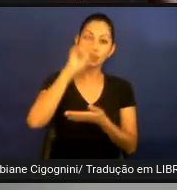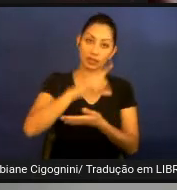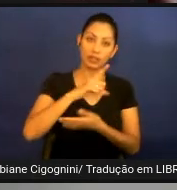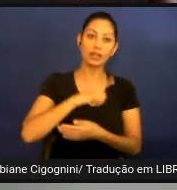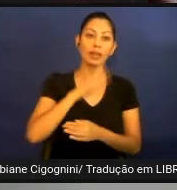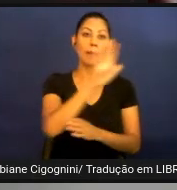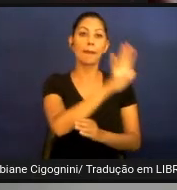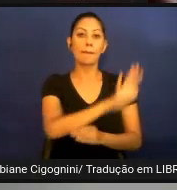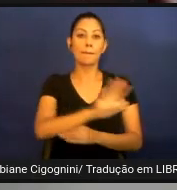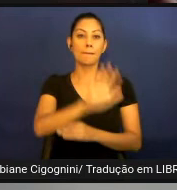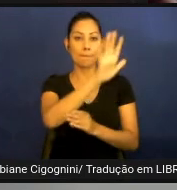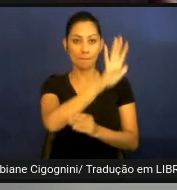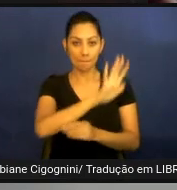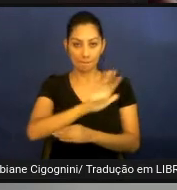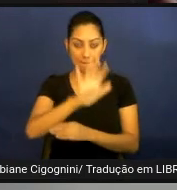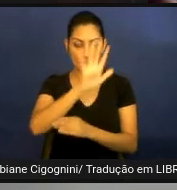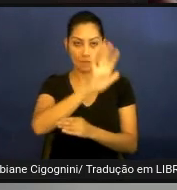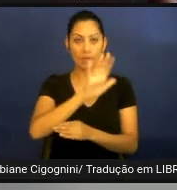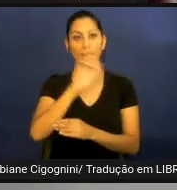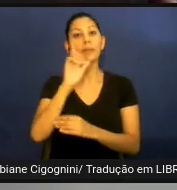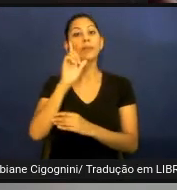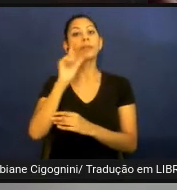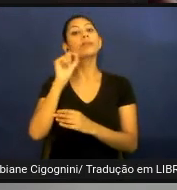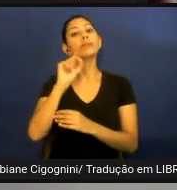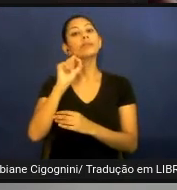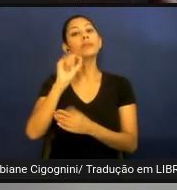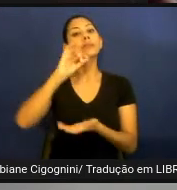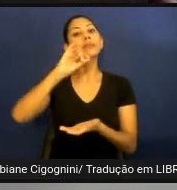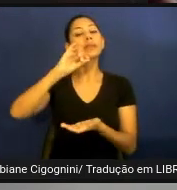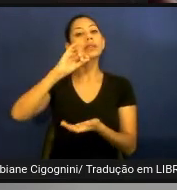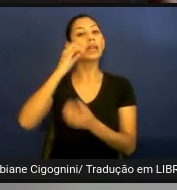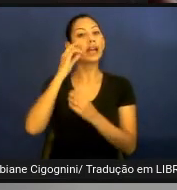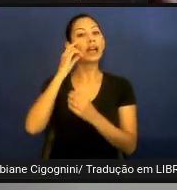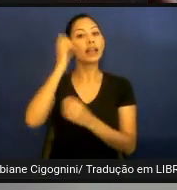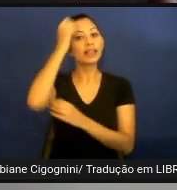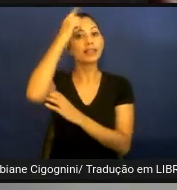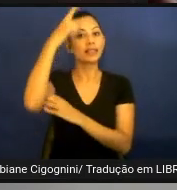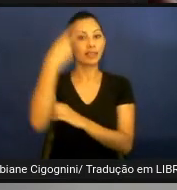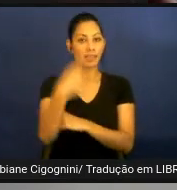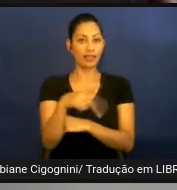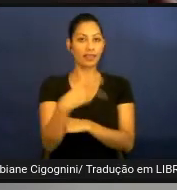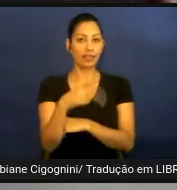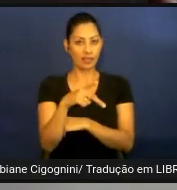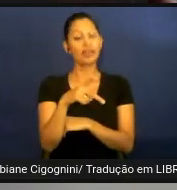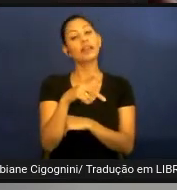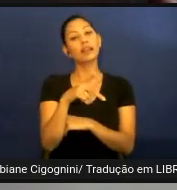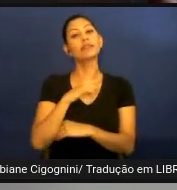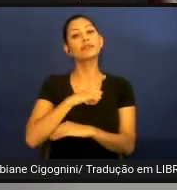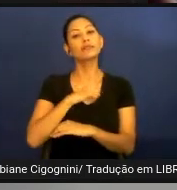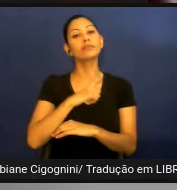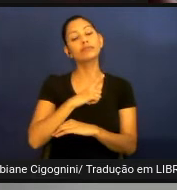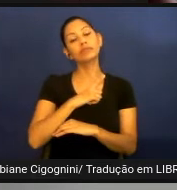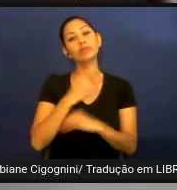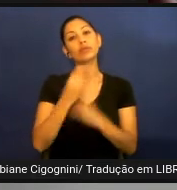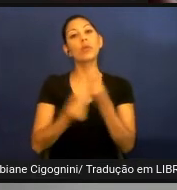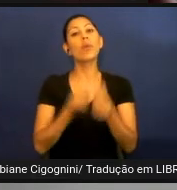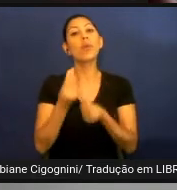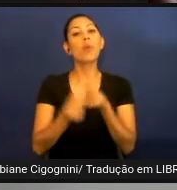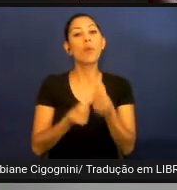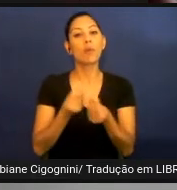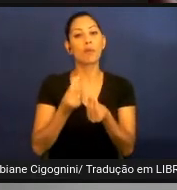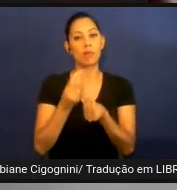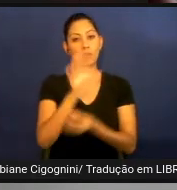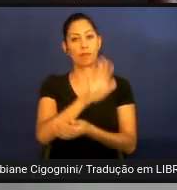a ideia central é passar uma imagem-chave, de modo que, passar uma imagem e palavra-chave,